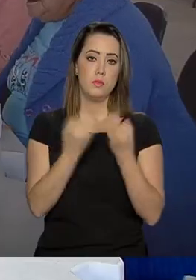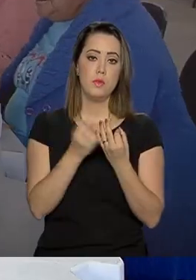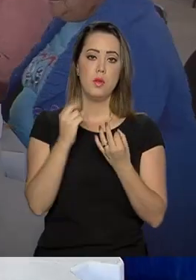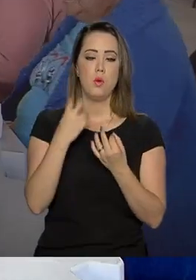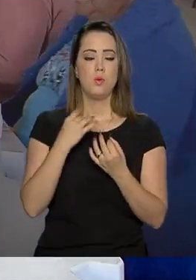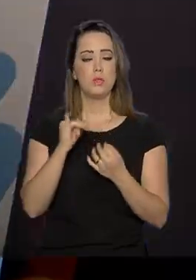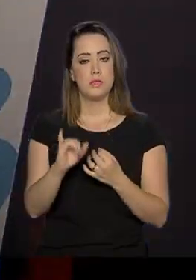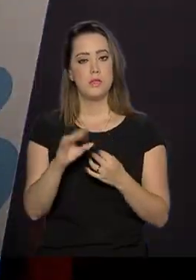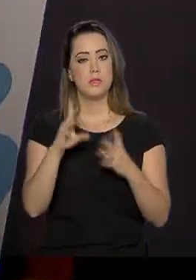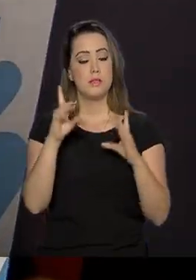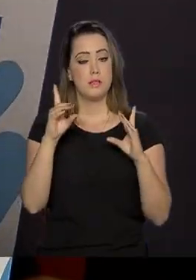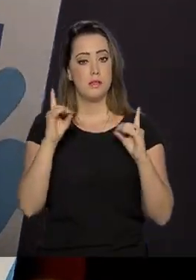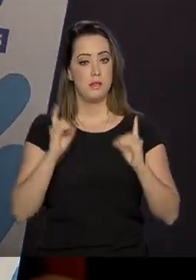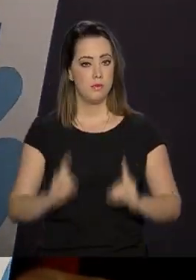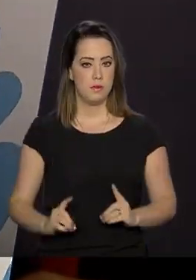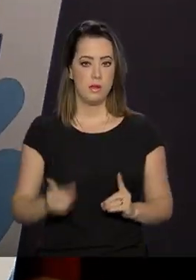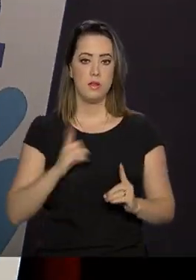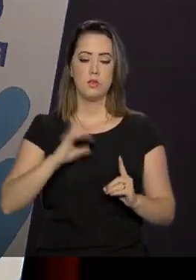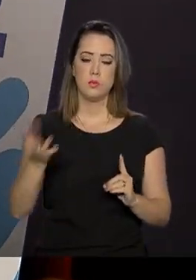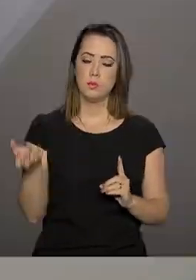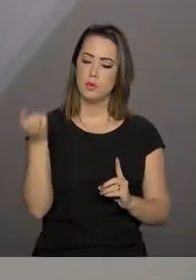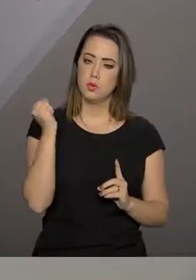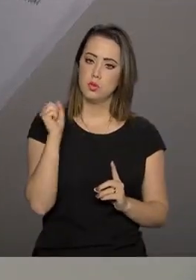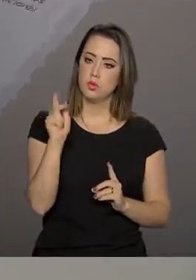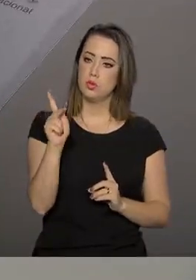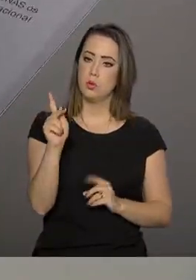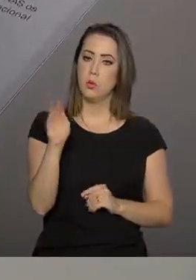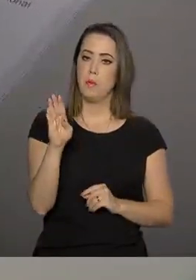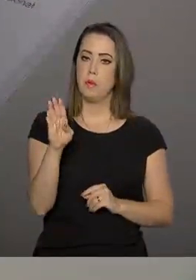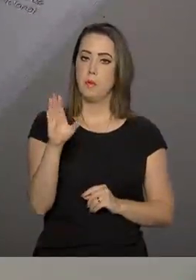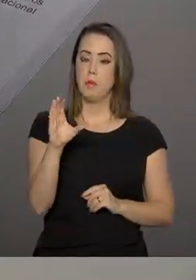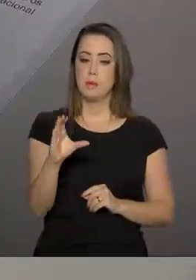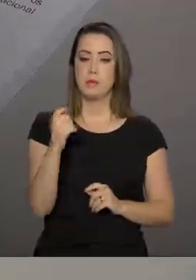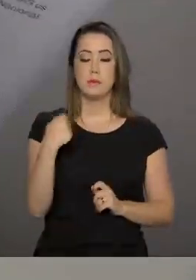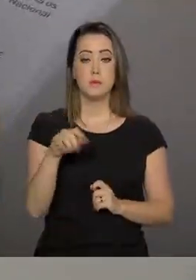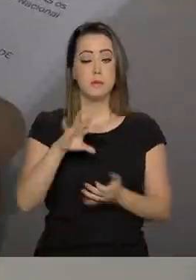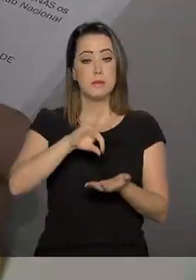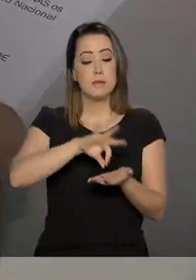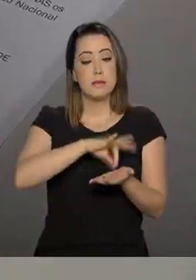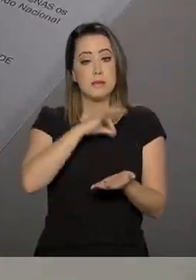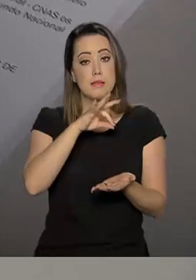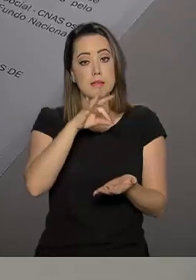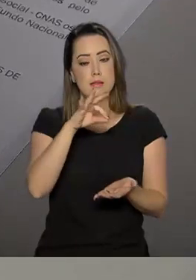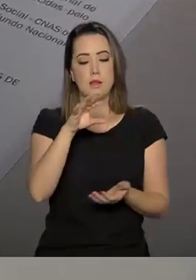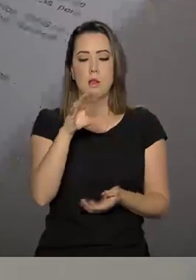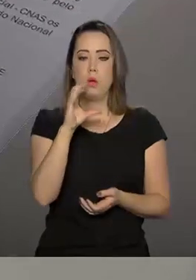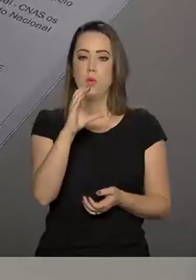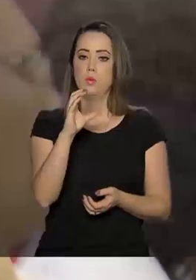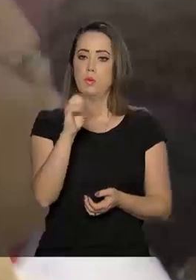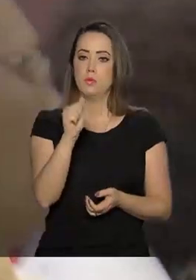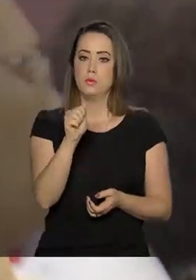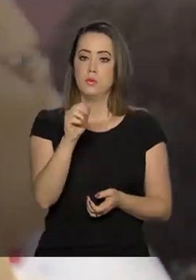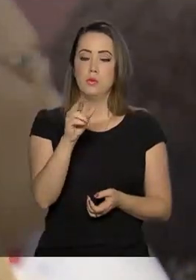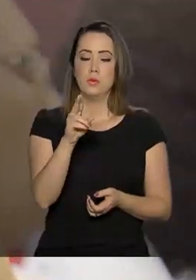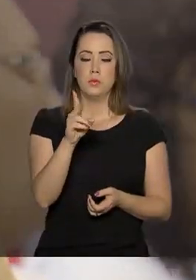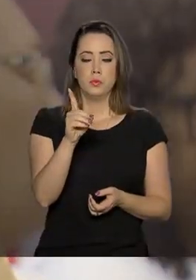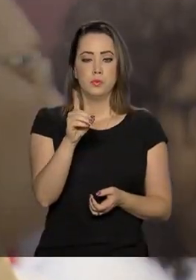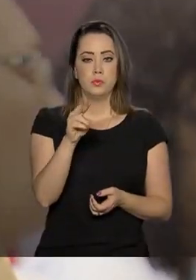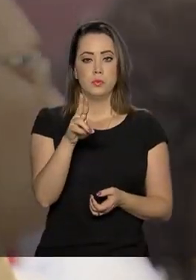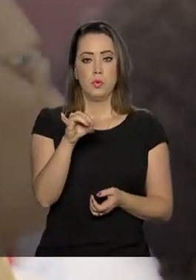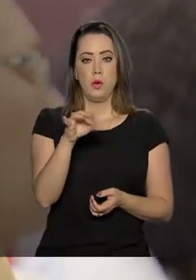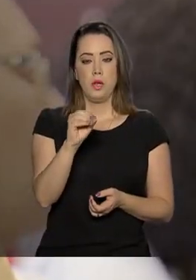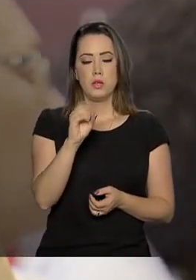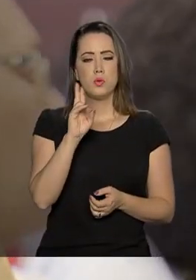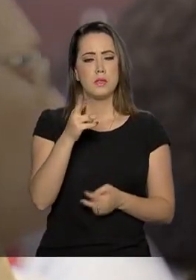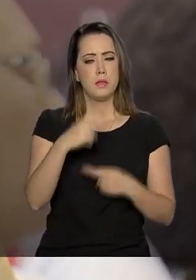deficiência. Para ter direito ao auxílio, é preciso se registrar no Cadastro Único do Governo Federal e renovar a